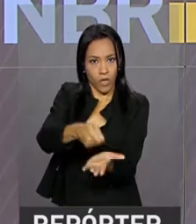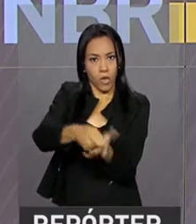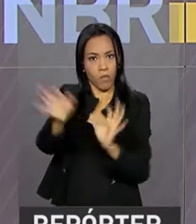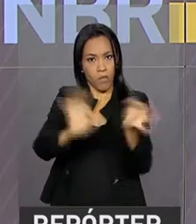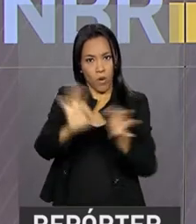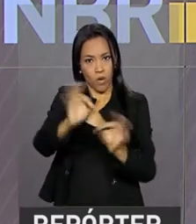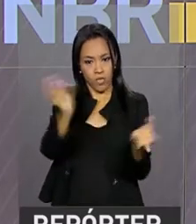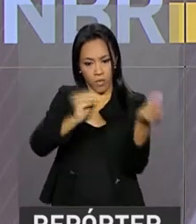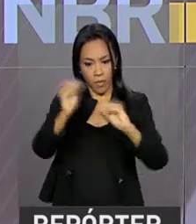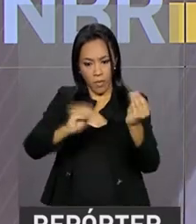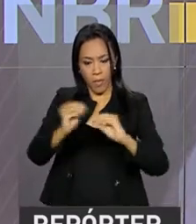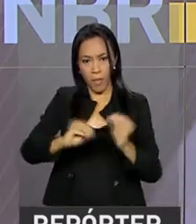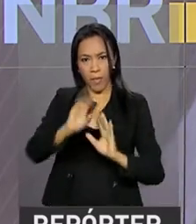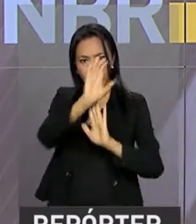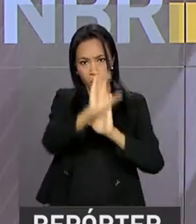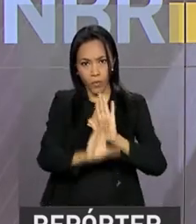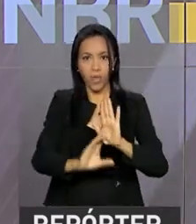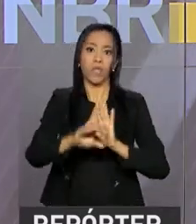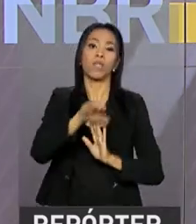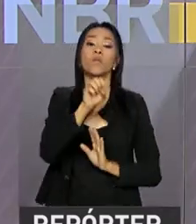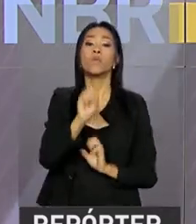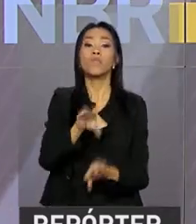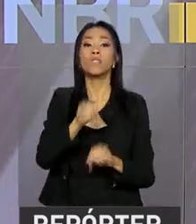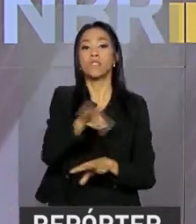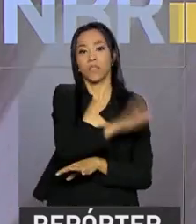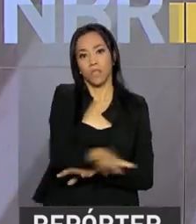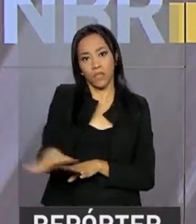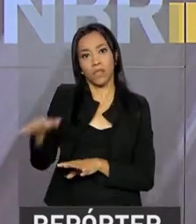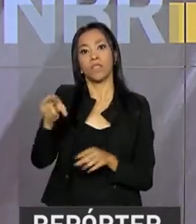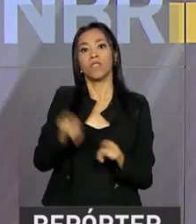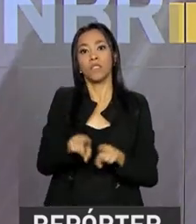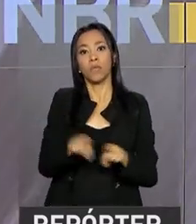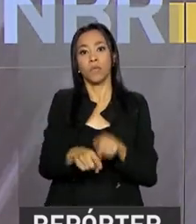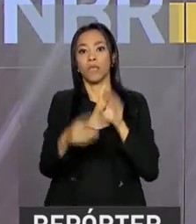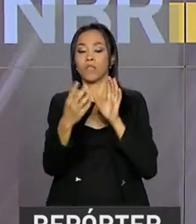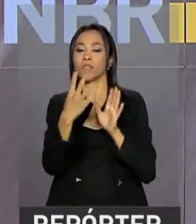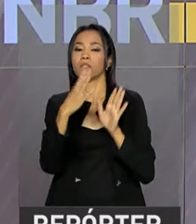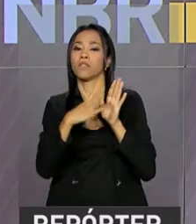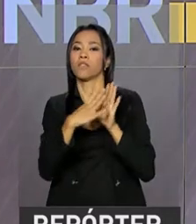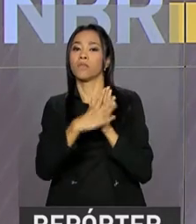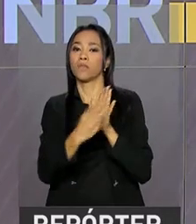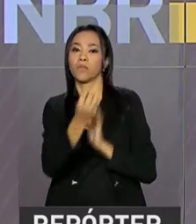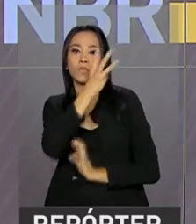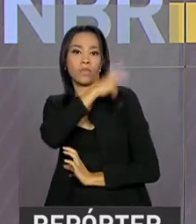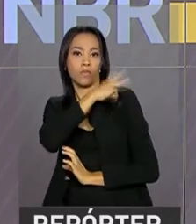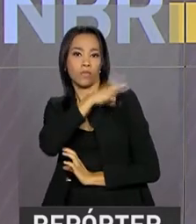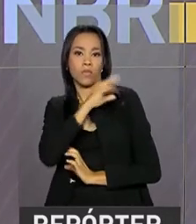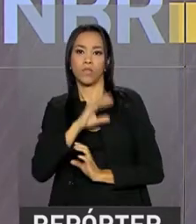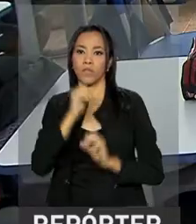elaboração dos currículos de educação infantil e ensino fundamental em escolas públicas e privadas de todo o Brasil.